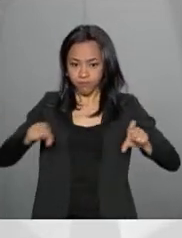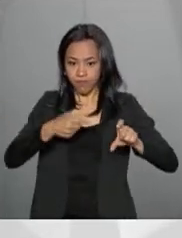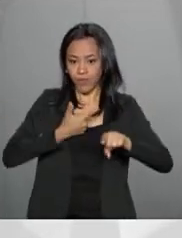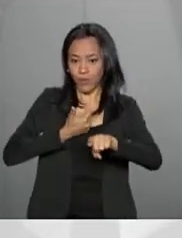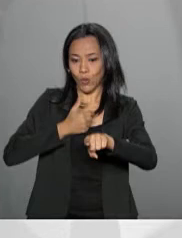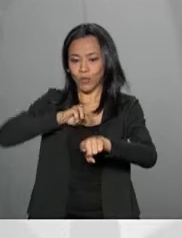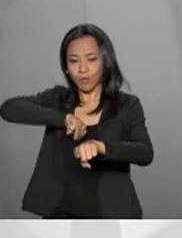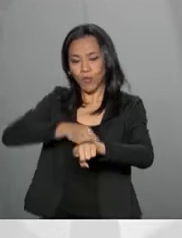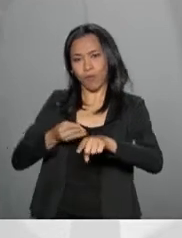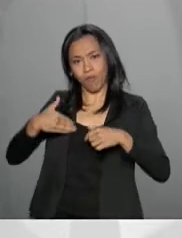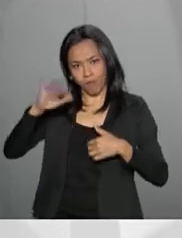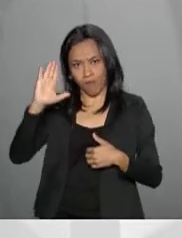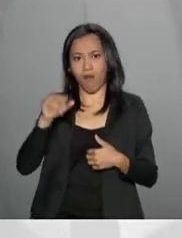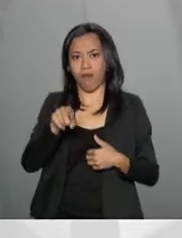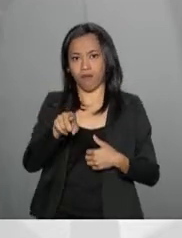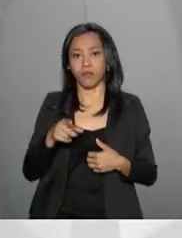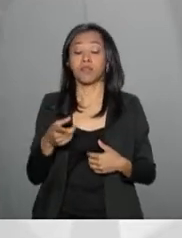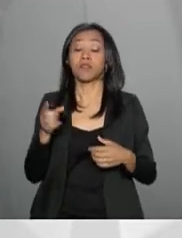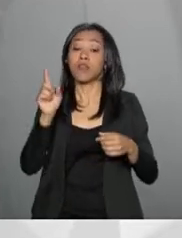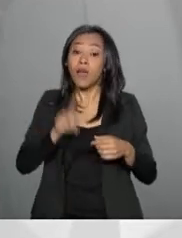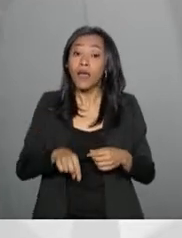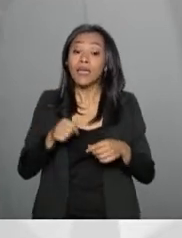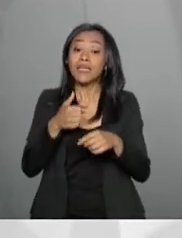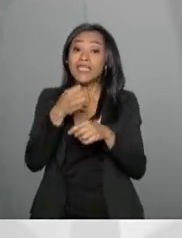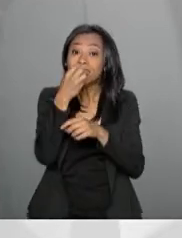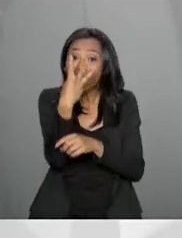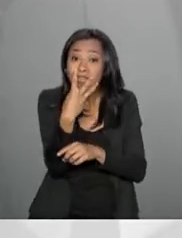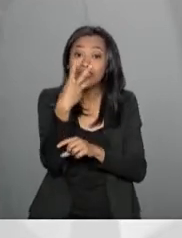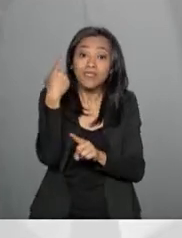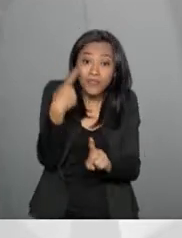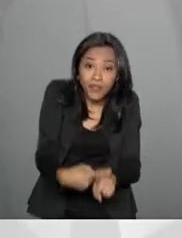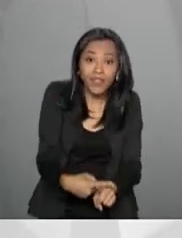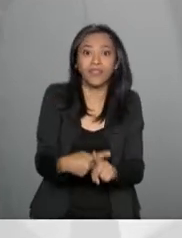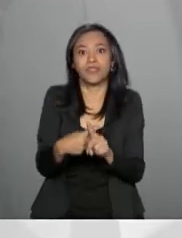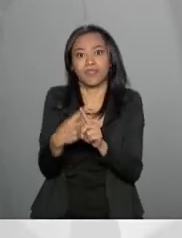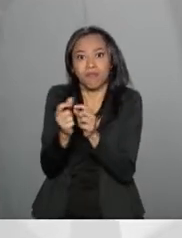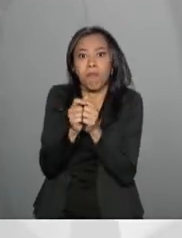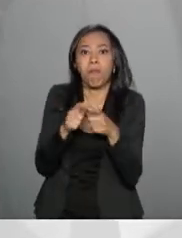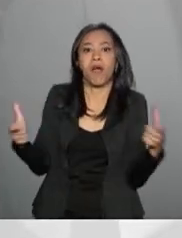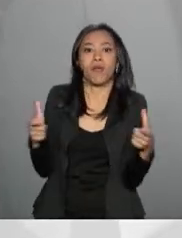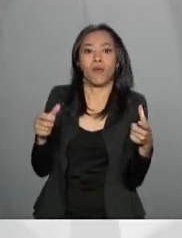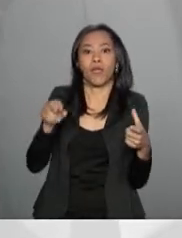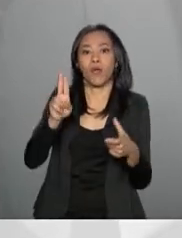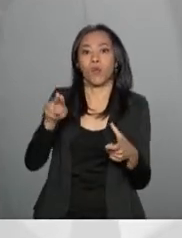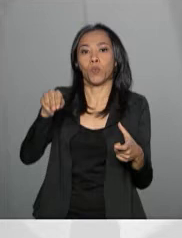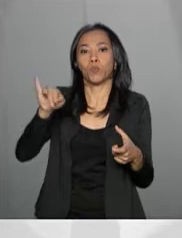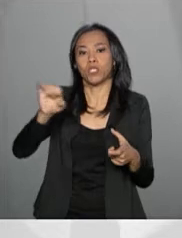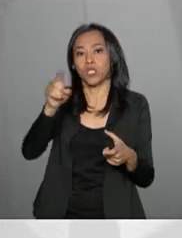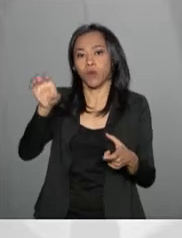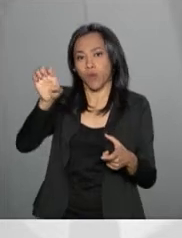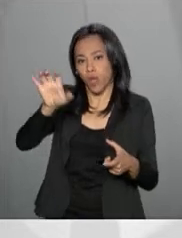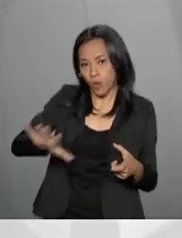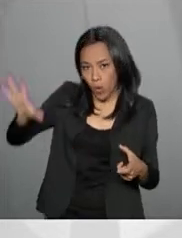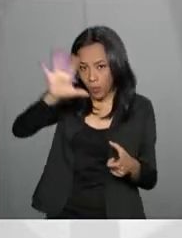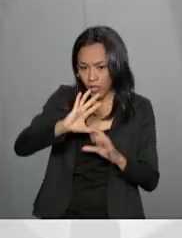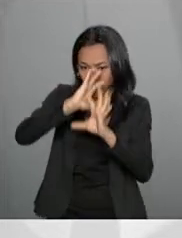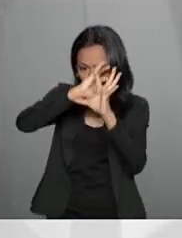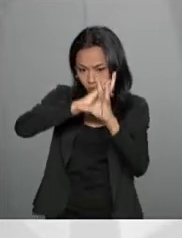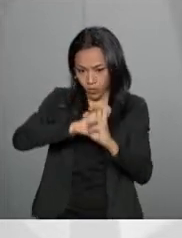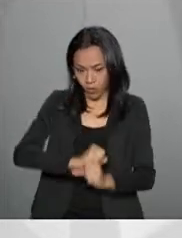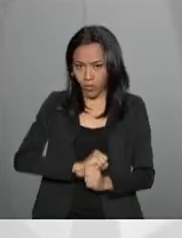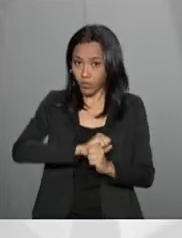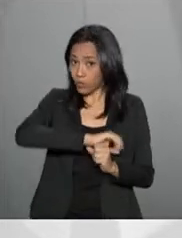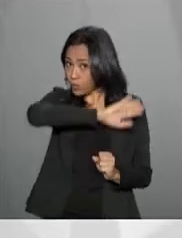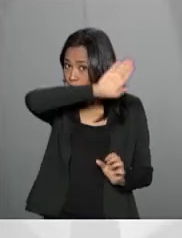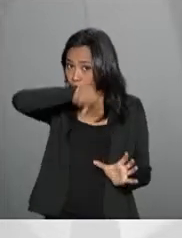de quilômetros quadrados. Cerca de três vezes a área da União Europeia. A população total do bloco, incluindo a da